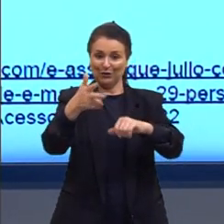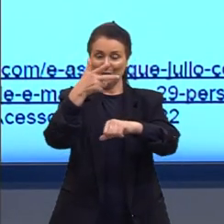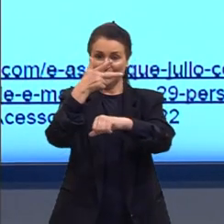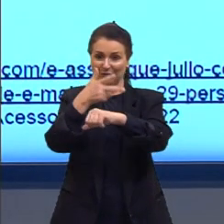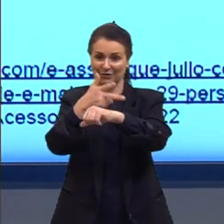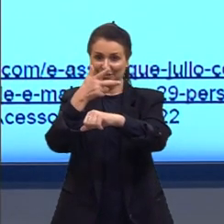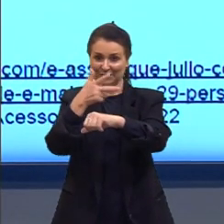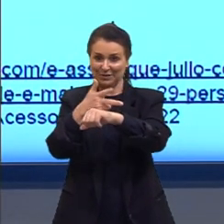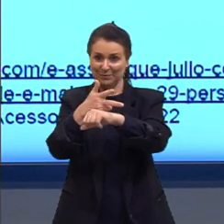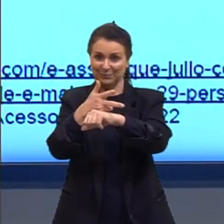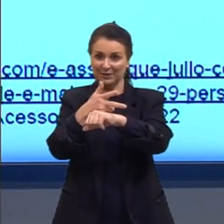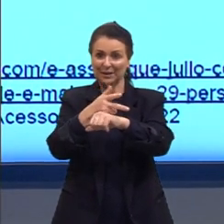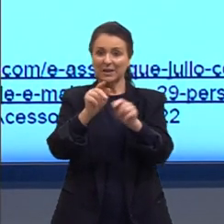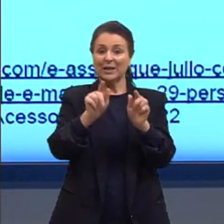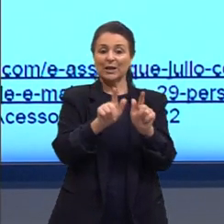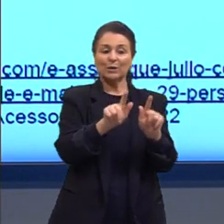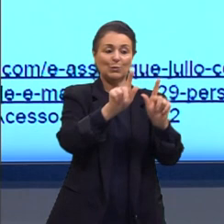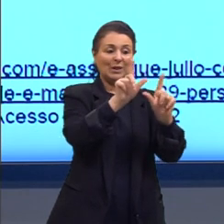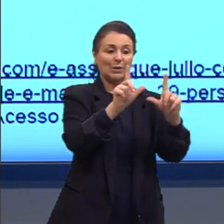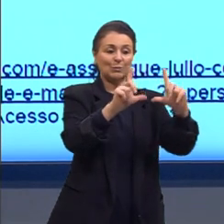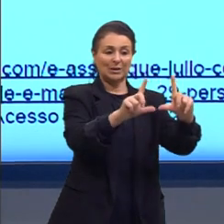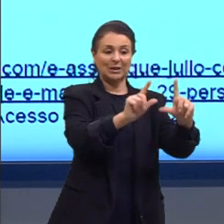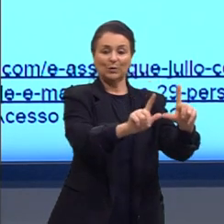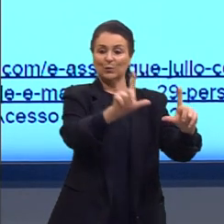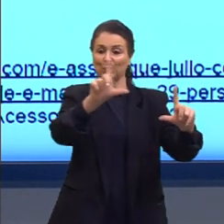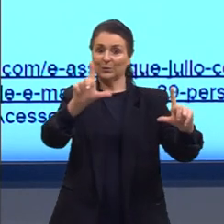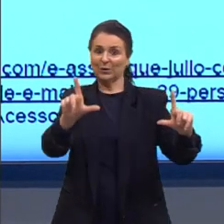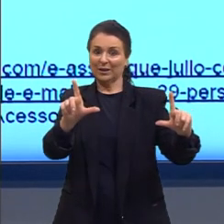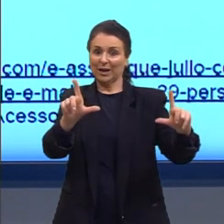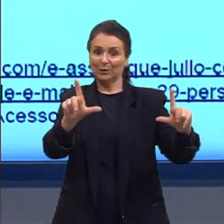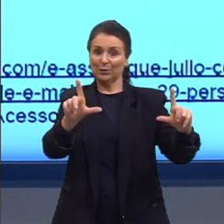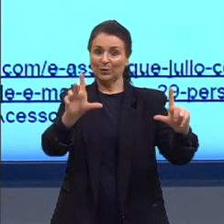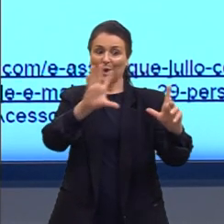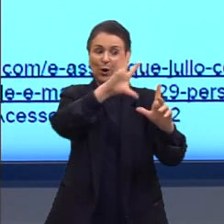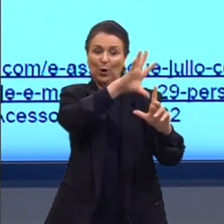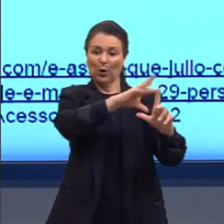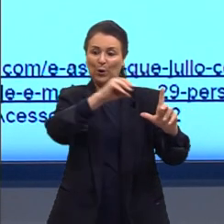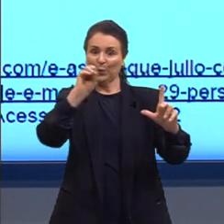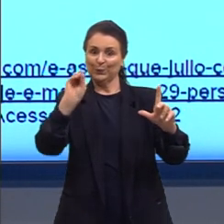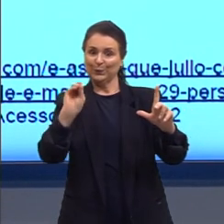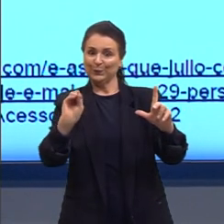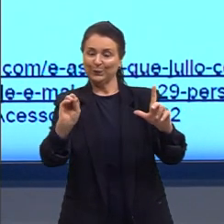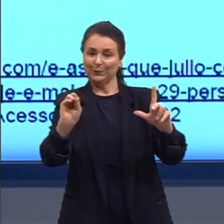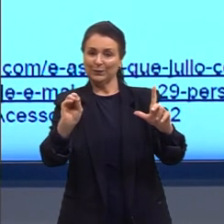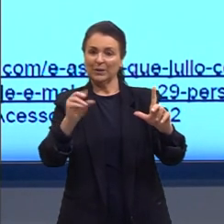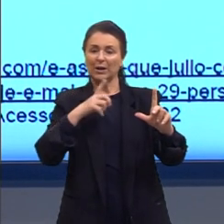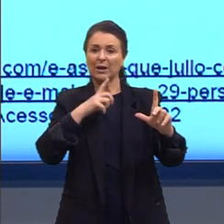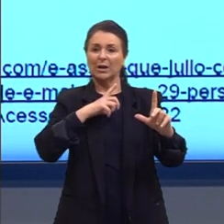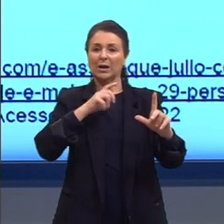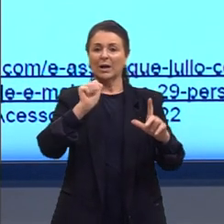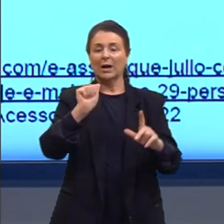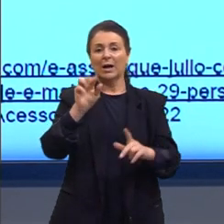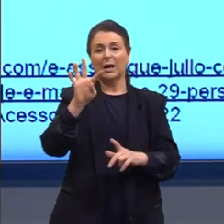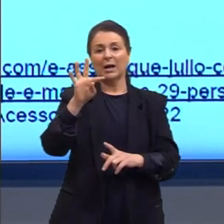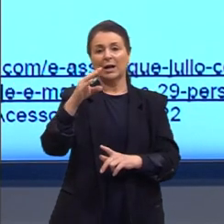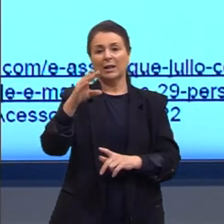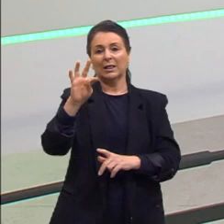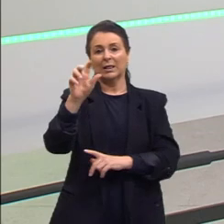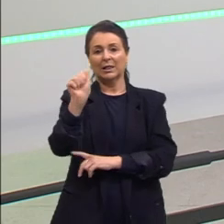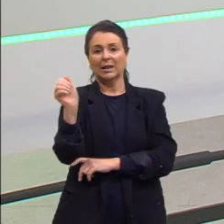releitura dele, como ele seria hoje, cria o que ele vai chamar de acta diurna,